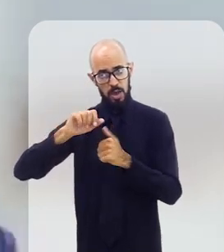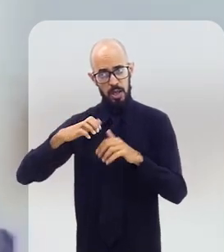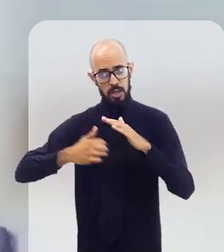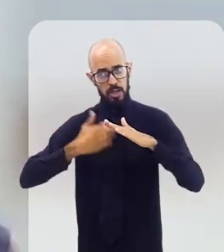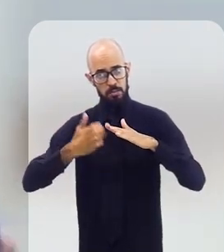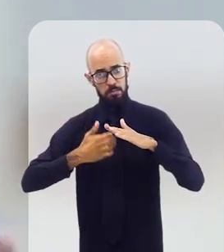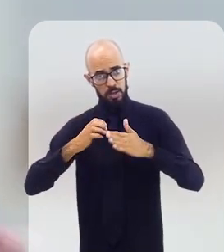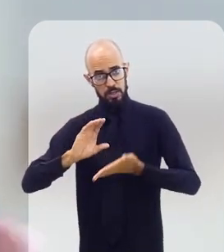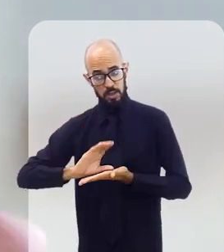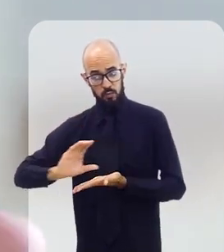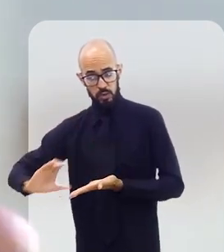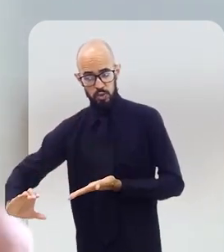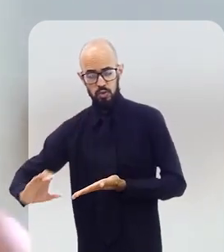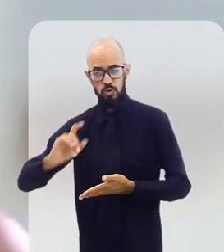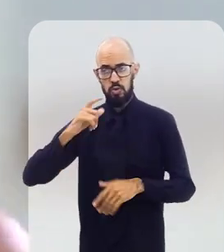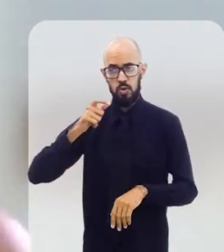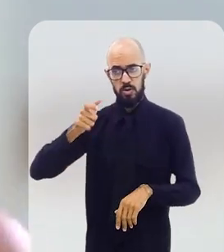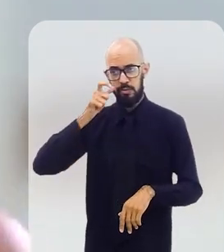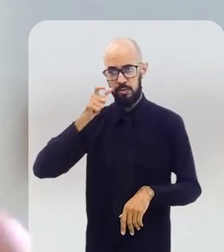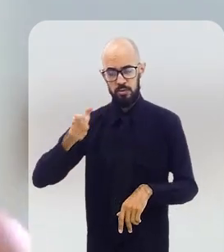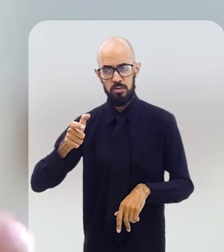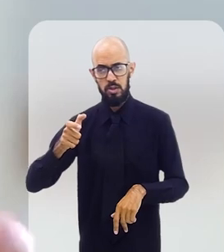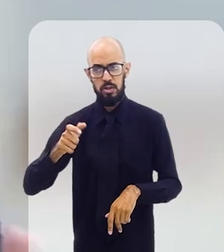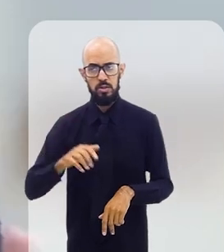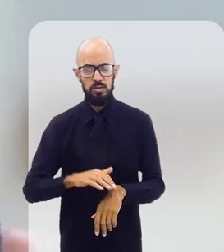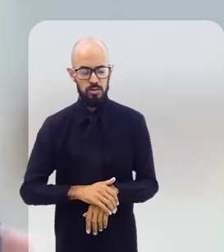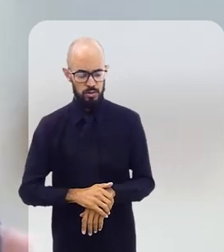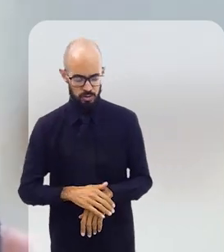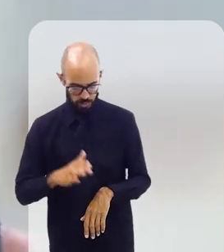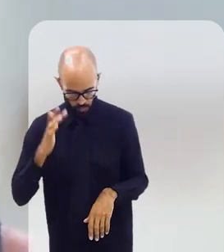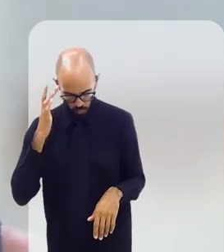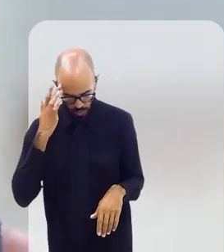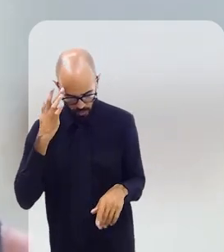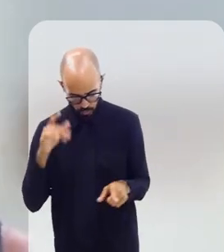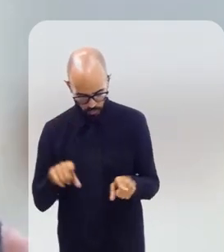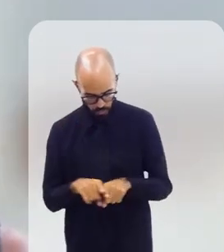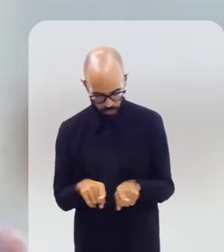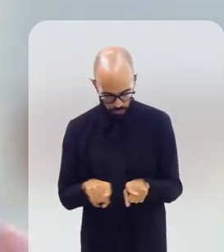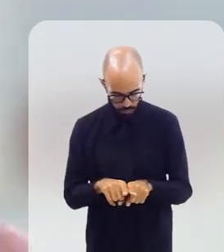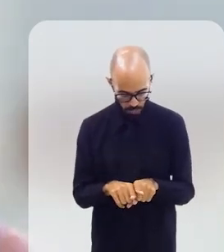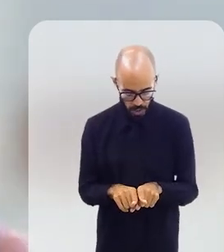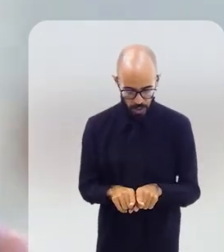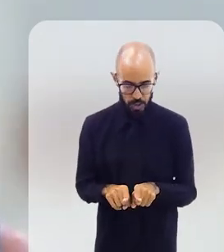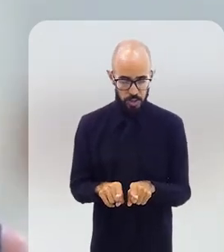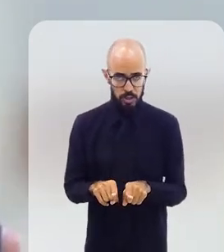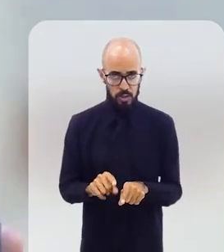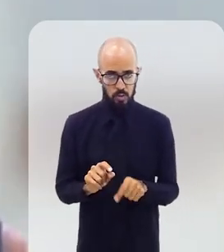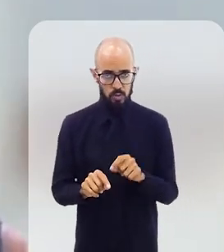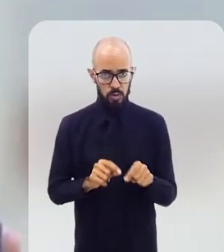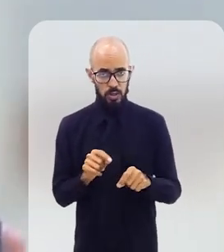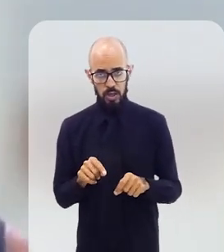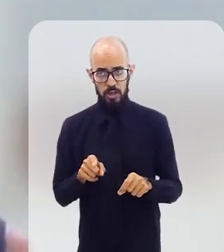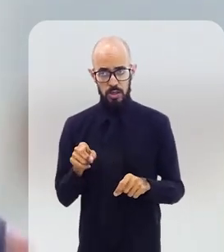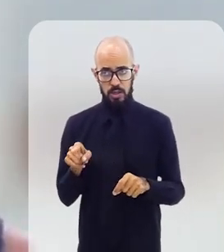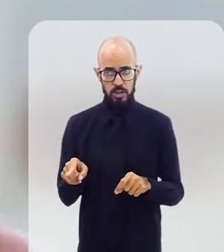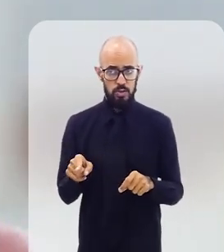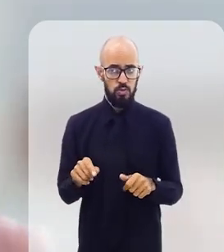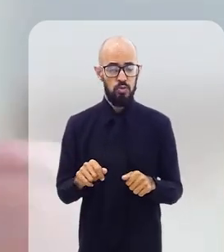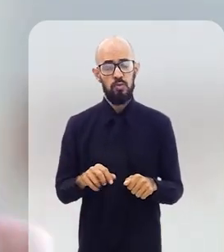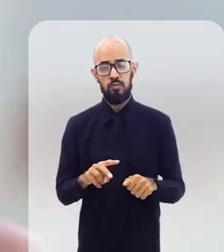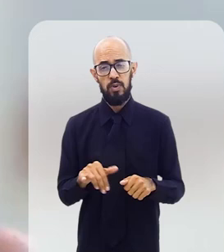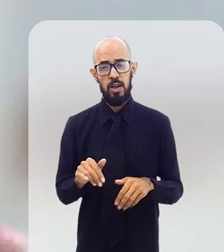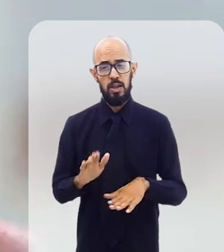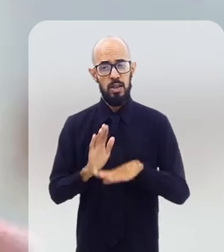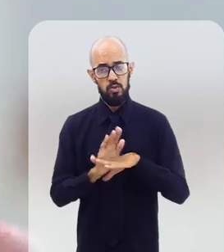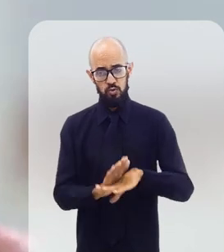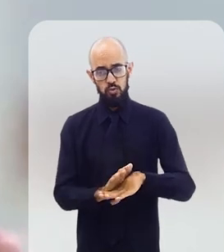empresa investidora querem gastar recurso, né? Eu acho também que, nesse ponto, né, acaba que uma